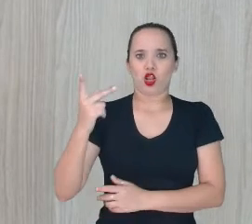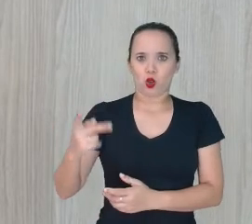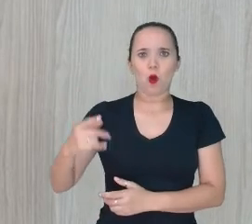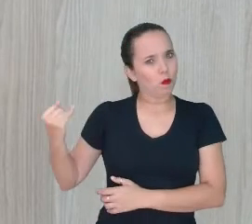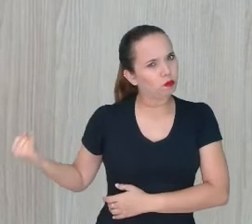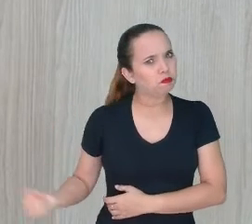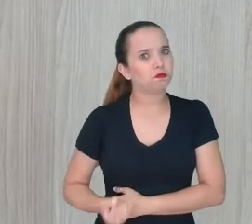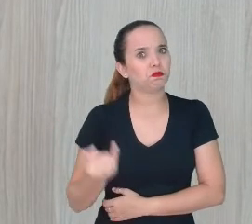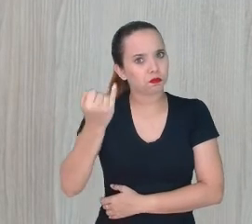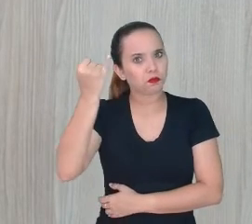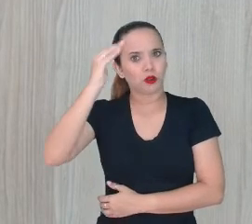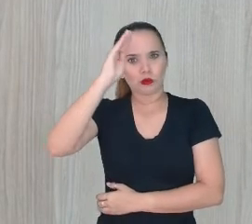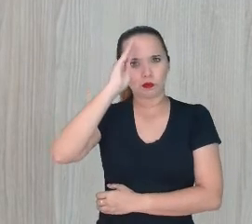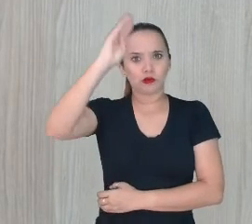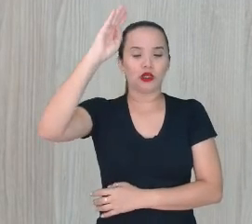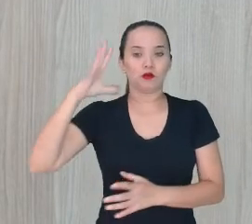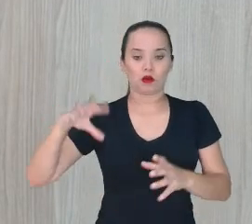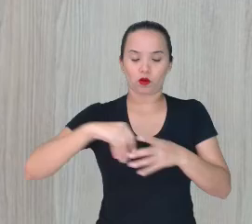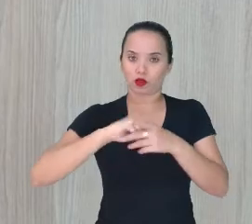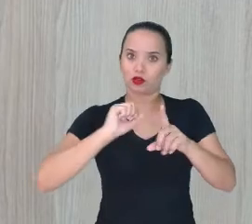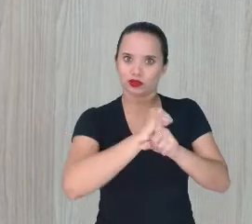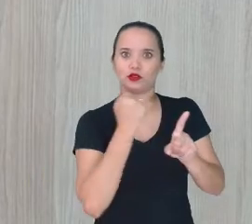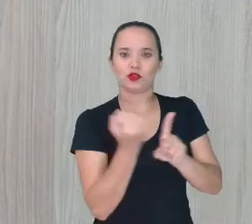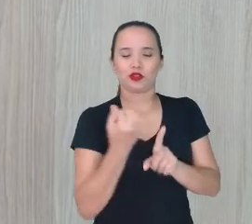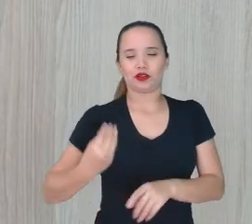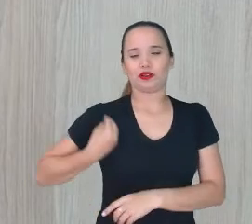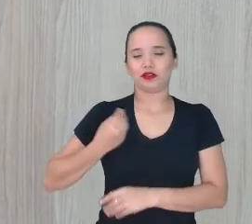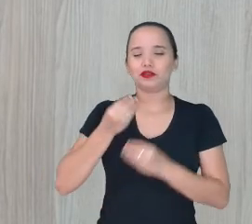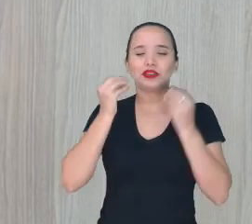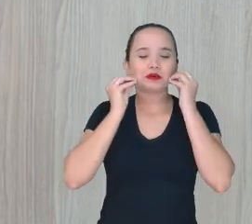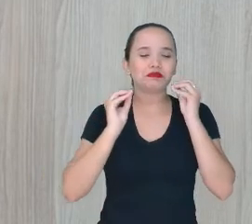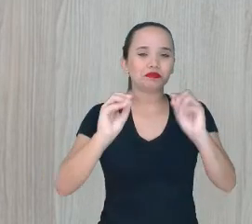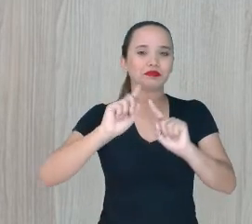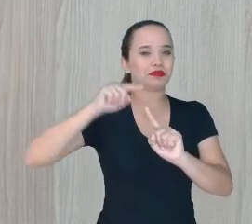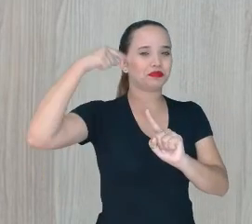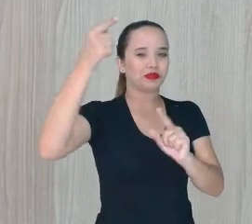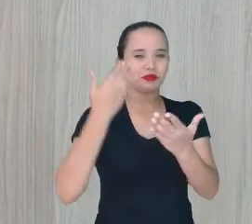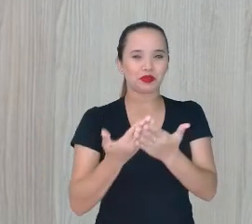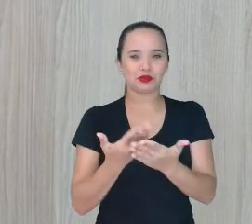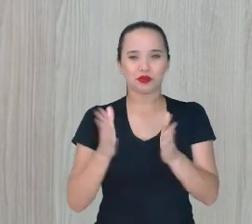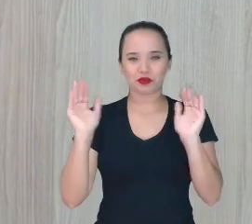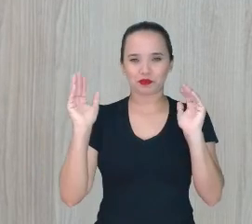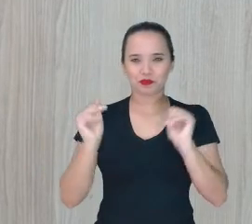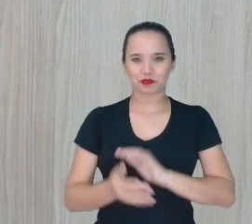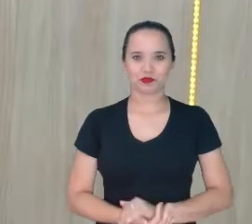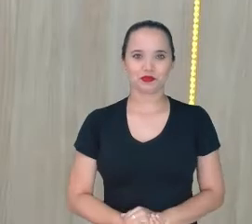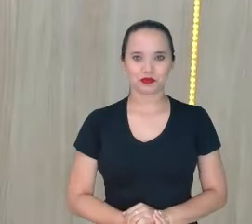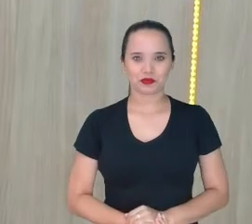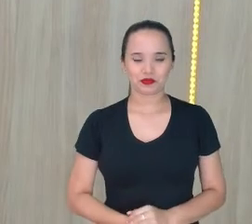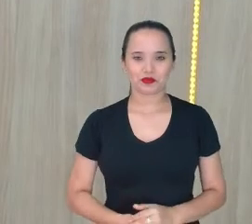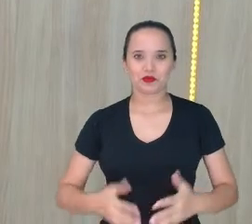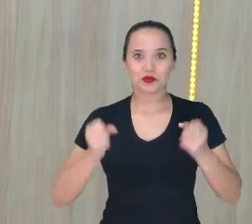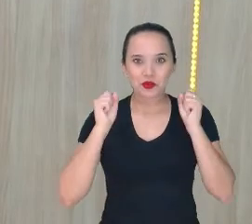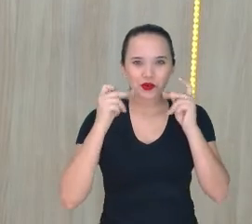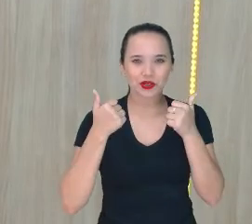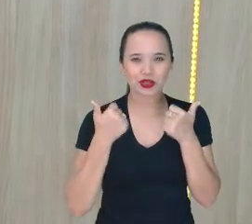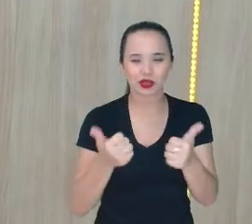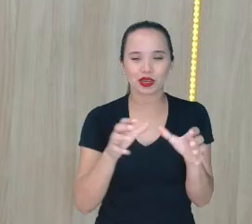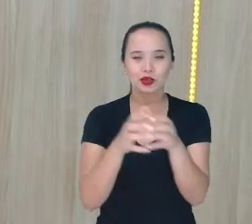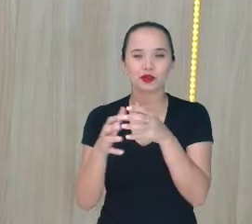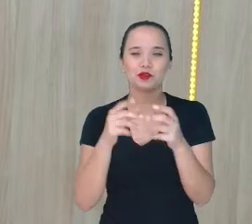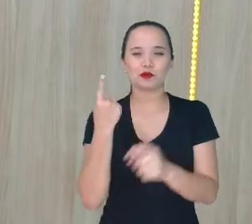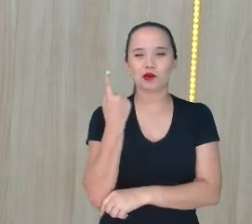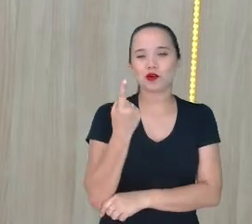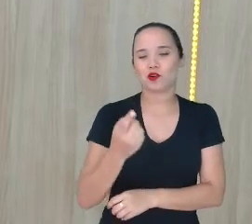Essencial Na nossa sociedade Na nossa vida Um beijo E até a próxima aula Tchau tchau Beleza pessoal Do módulo 1